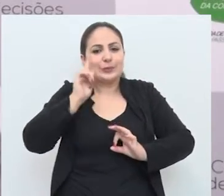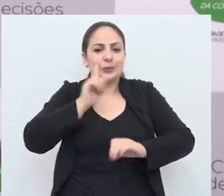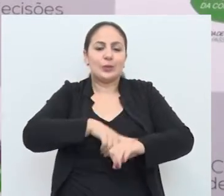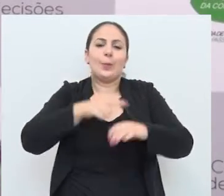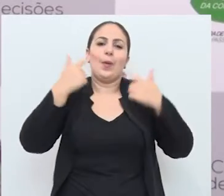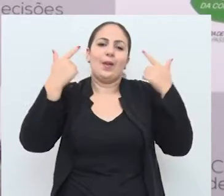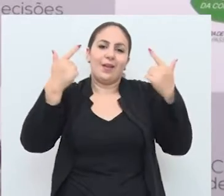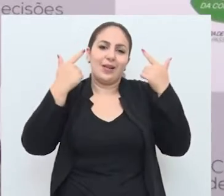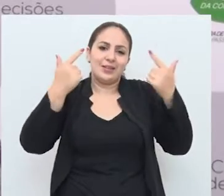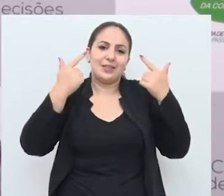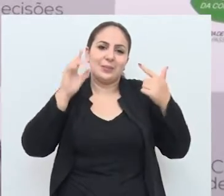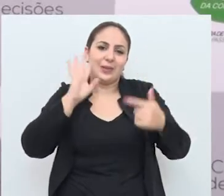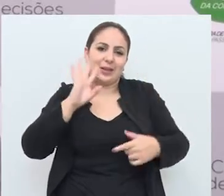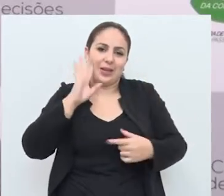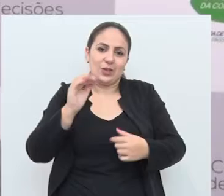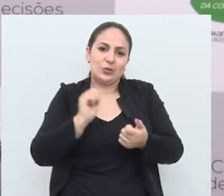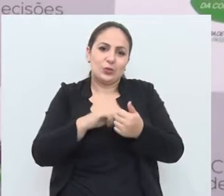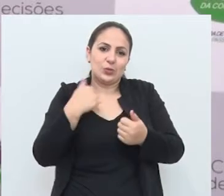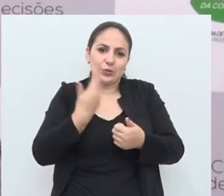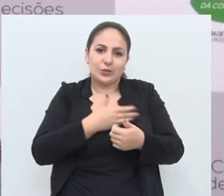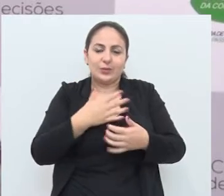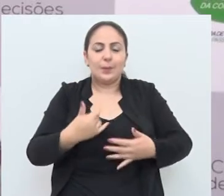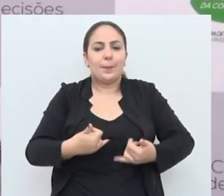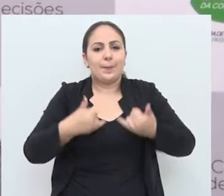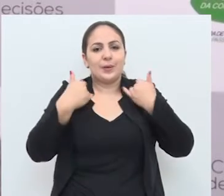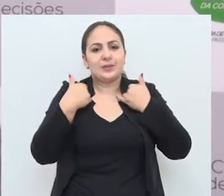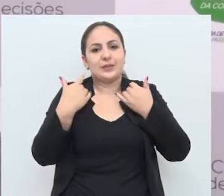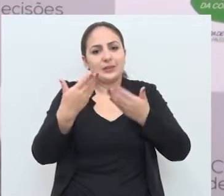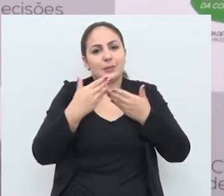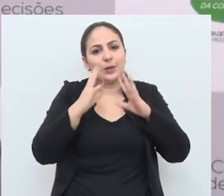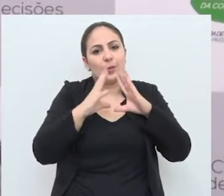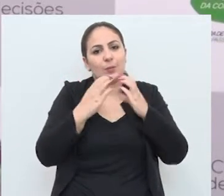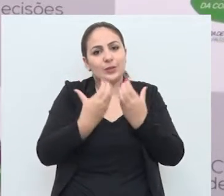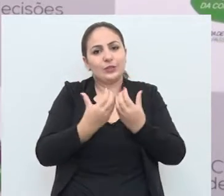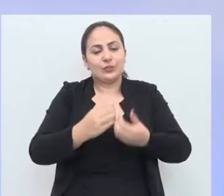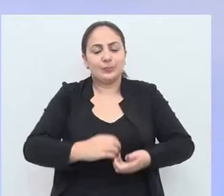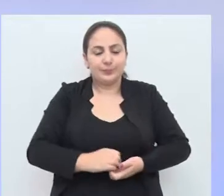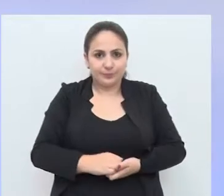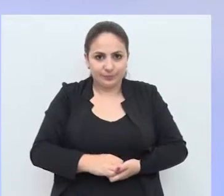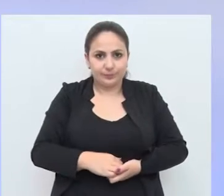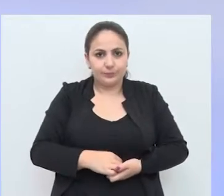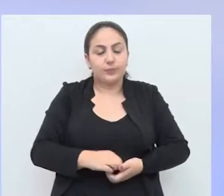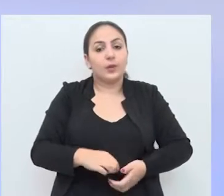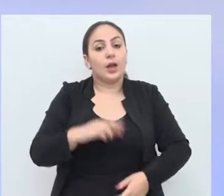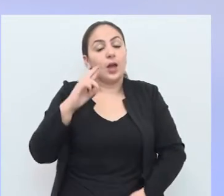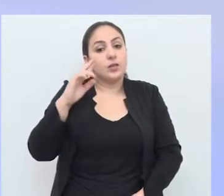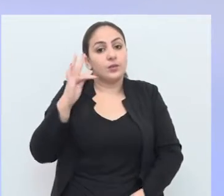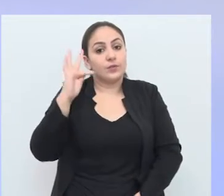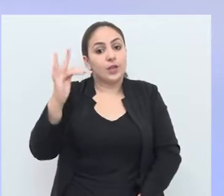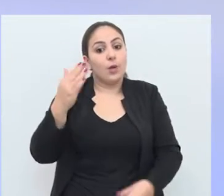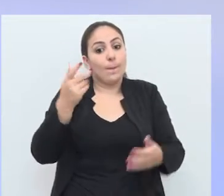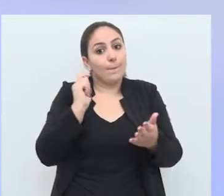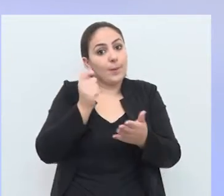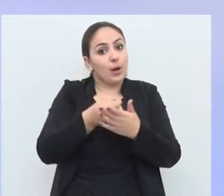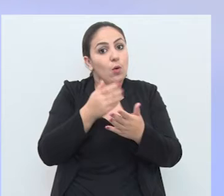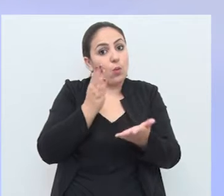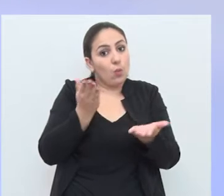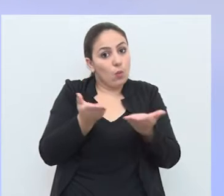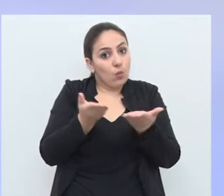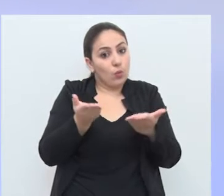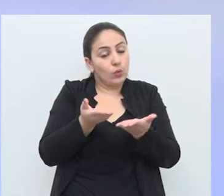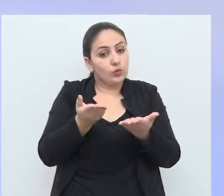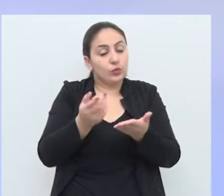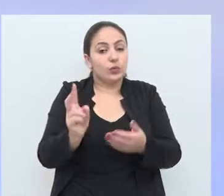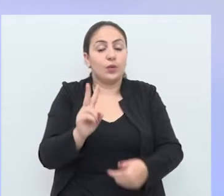lá, para você ter um tempo de lazer muito legal com a gente lá, vai ser um prazer receber toda a comunidade. A Receita Federal pagou hoje as